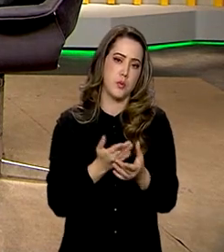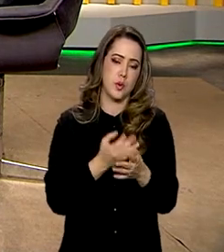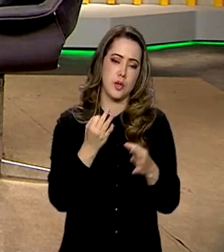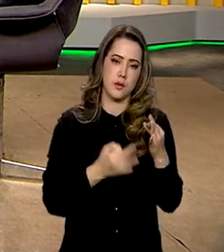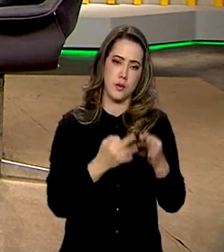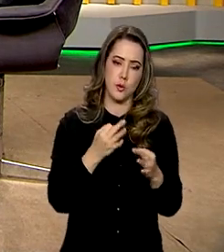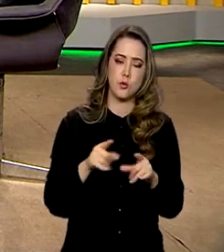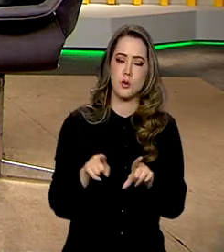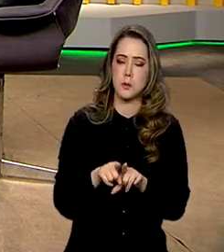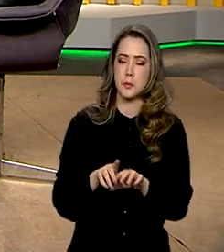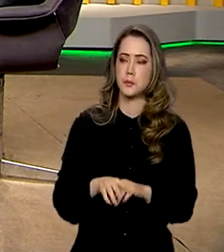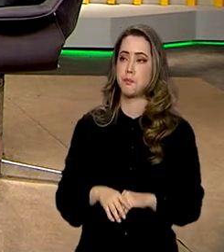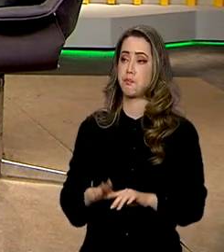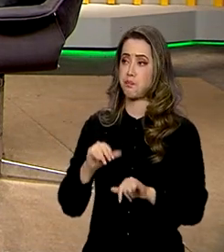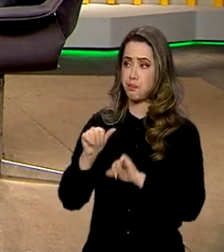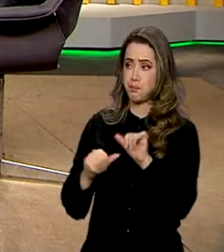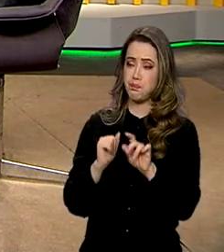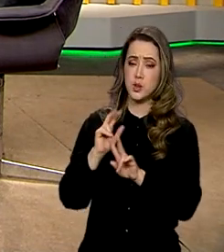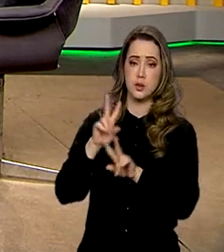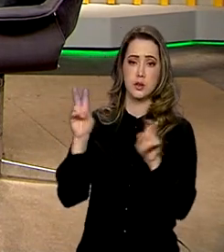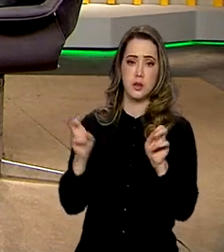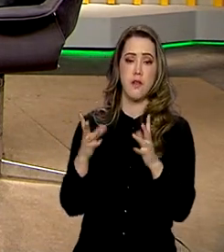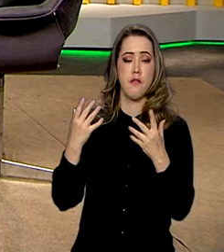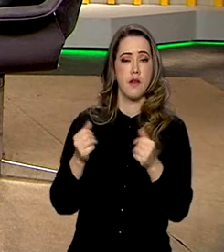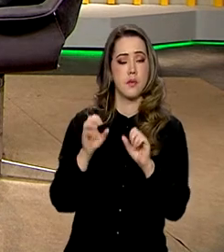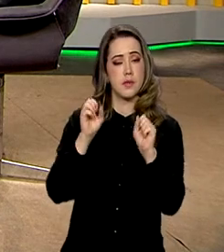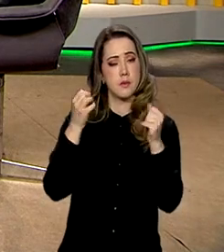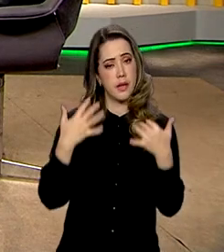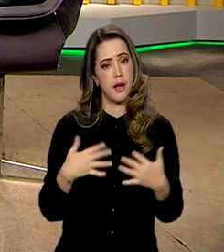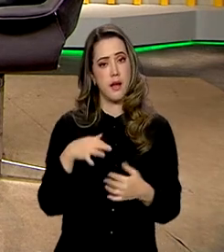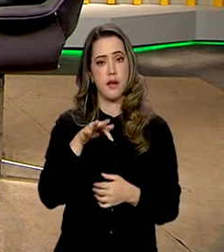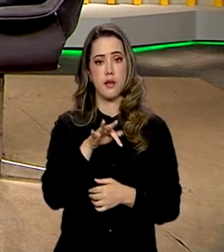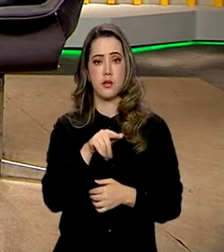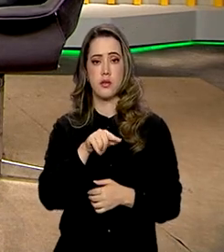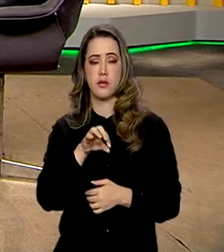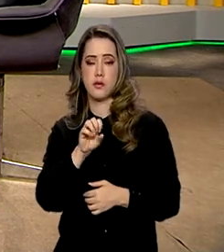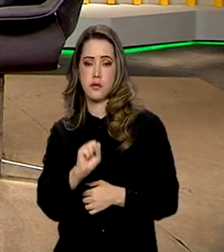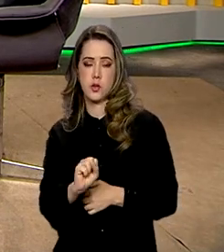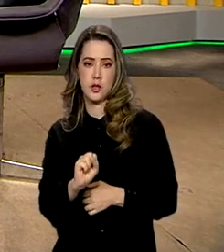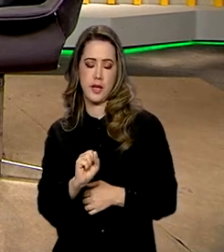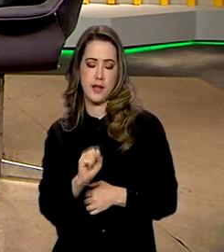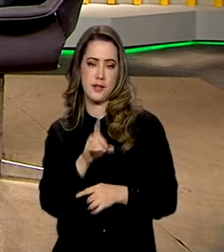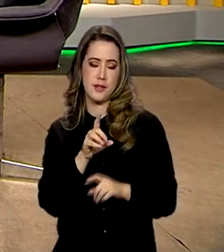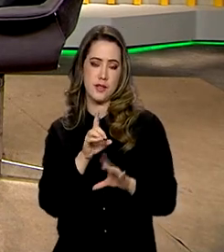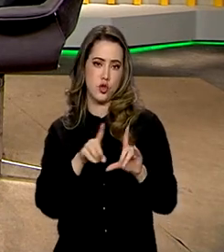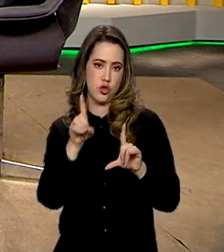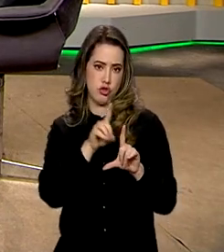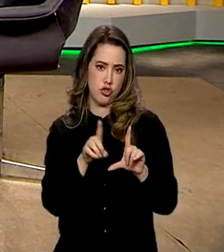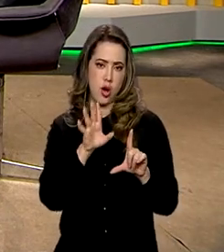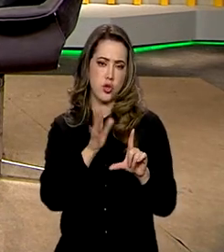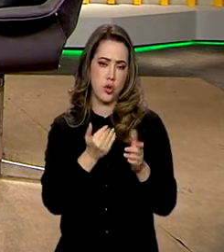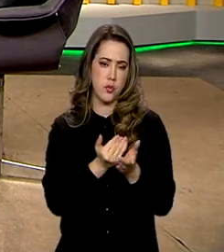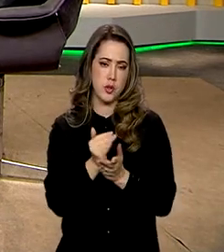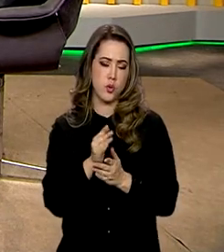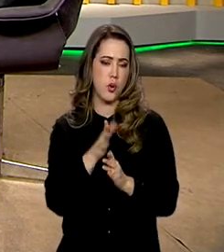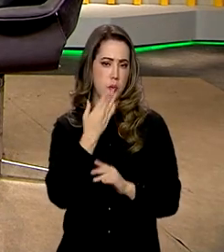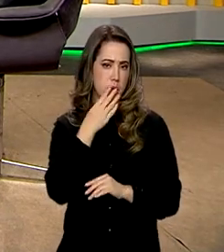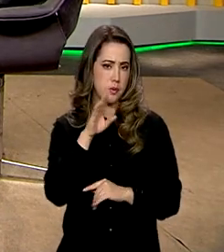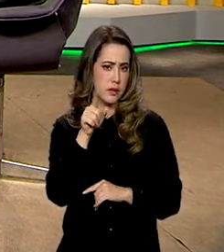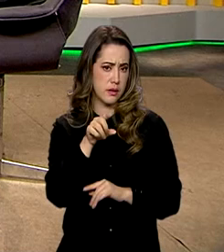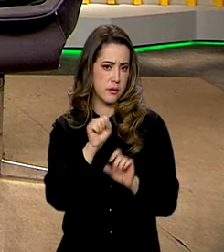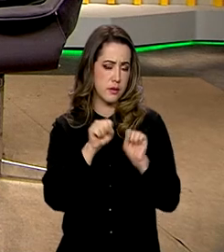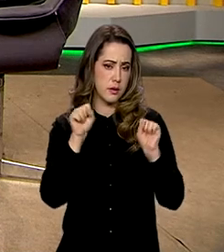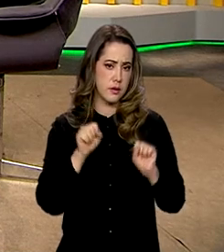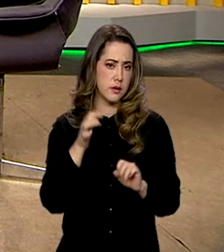Agora, mudando de assunto, ministro, vamos falar do FGTS digital, que já está em fase de testes, não é? A promessa é que esse sistema